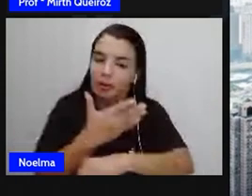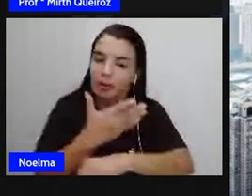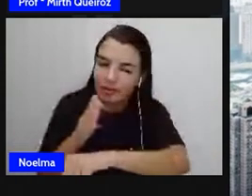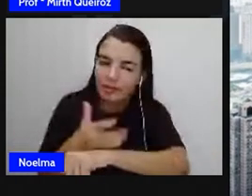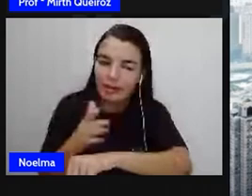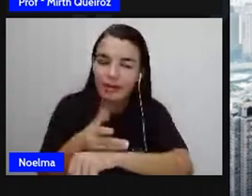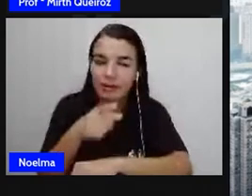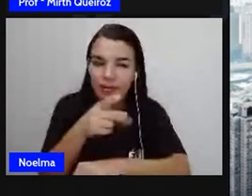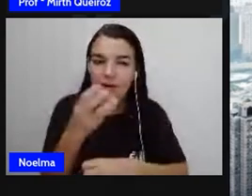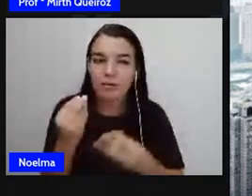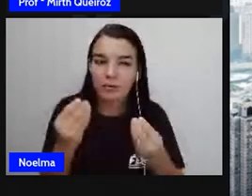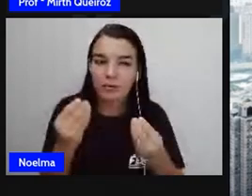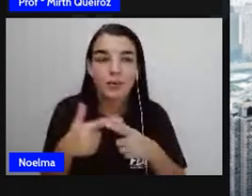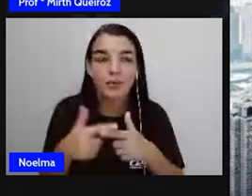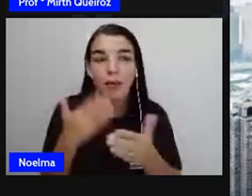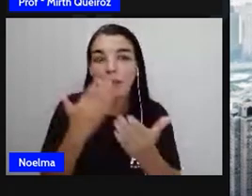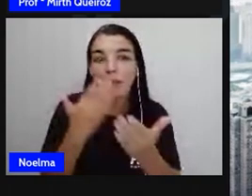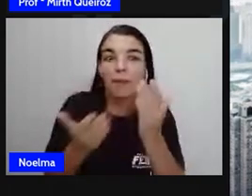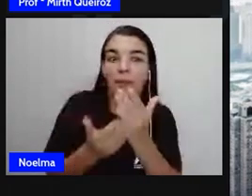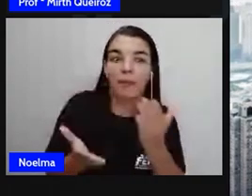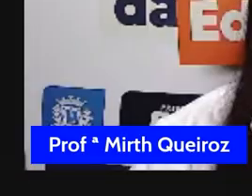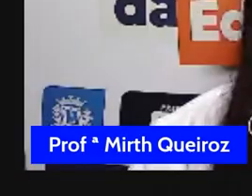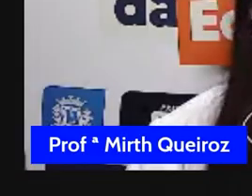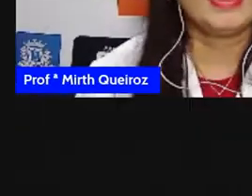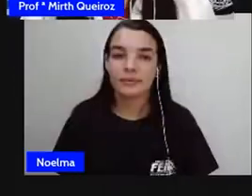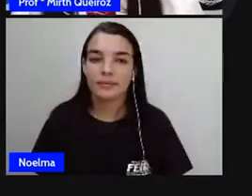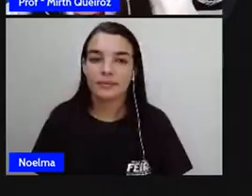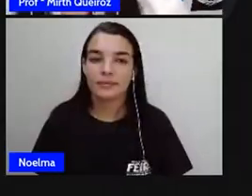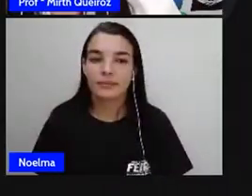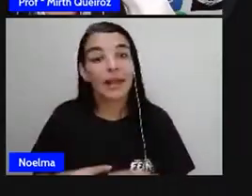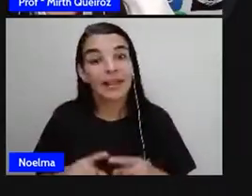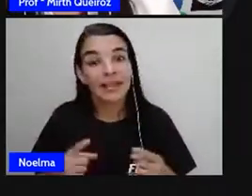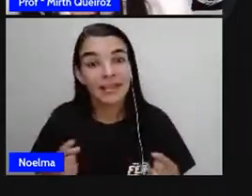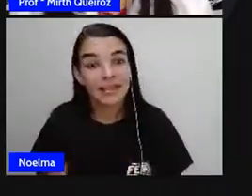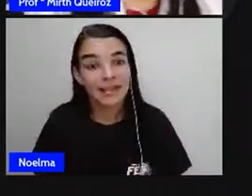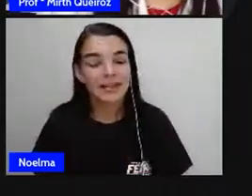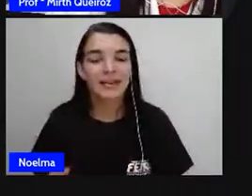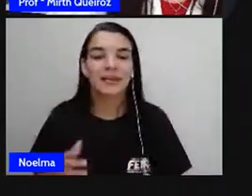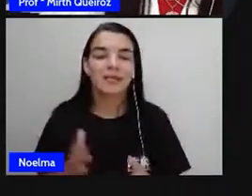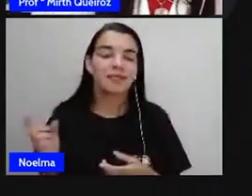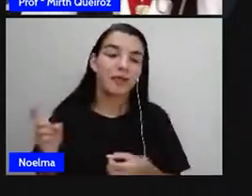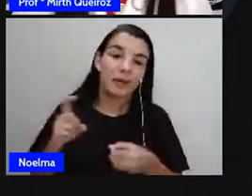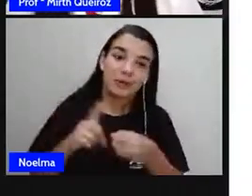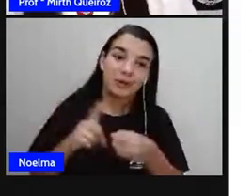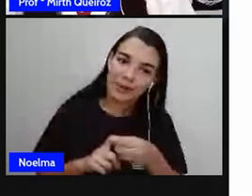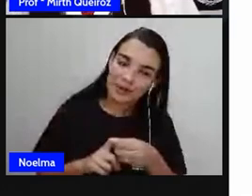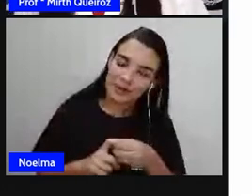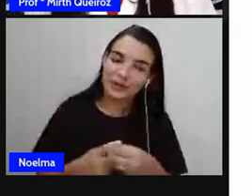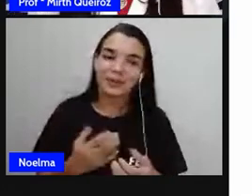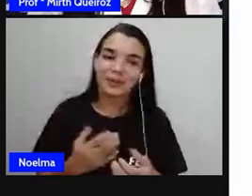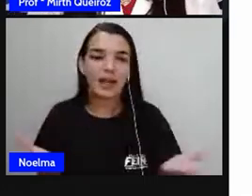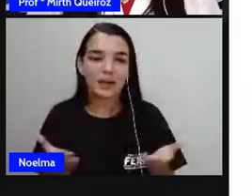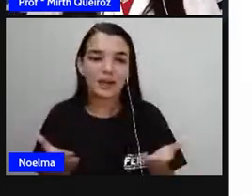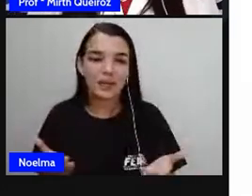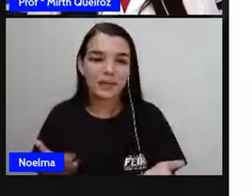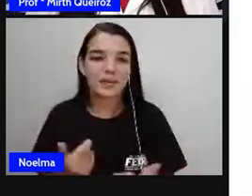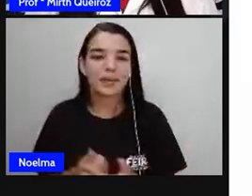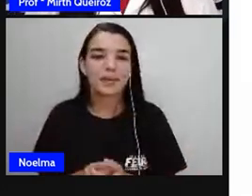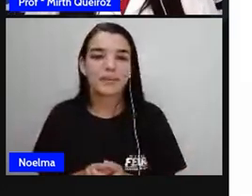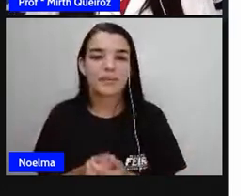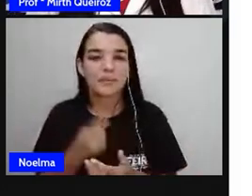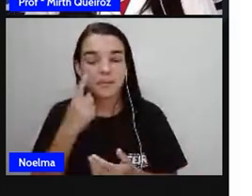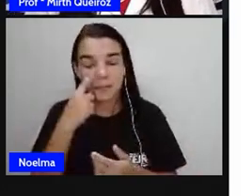não ficar perdido por aí, hein? Tchau, tchau! Então, galera, voltando aos nossos slides,